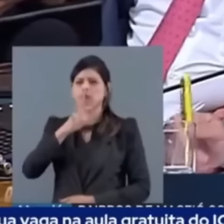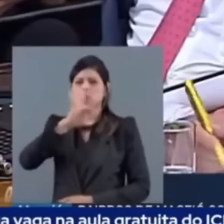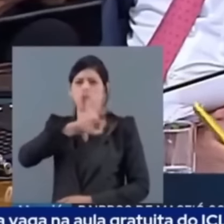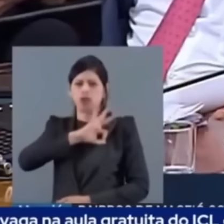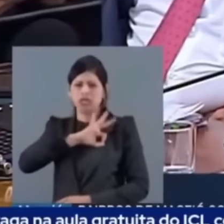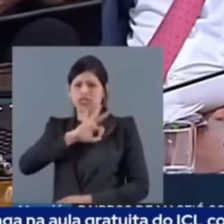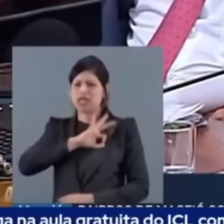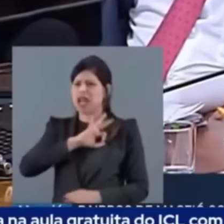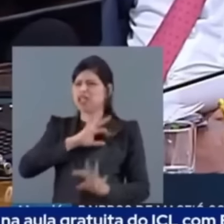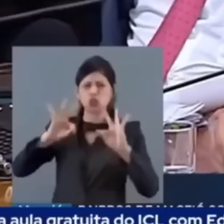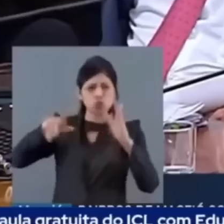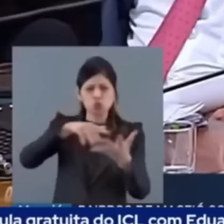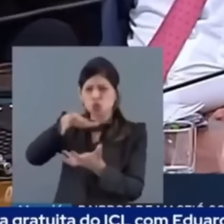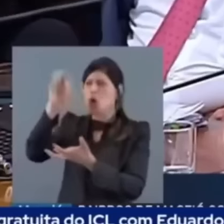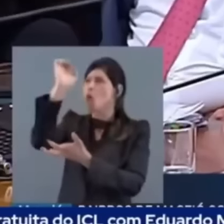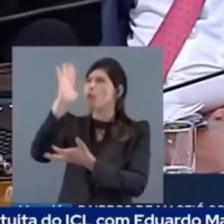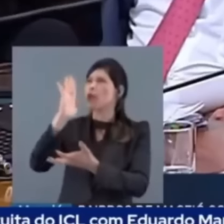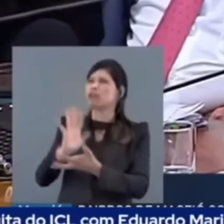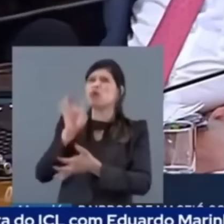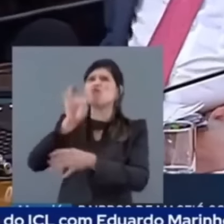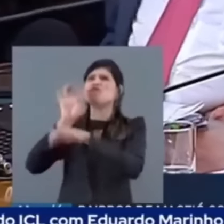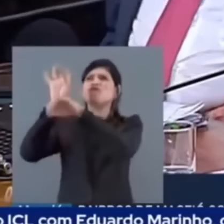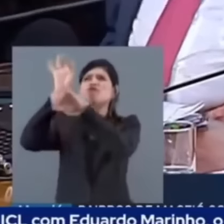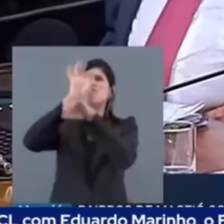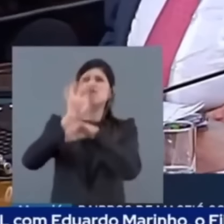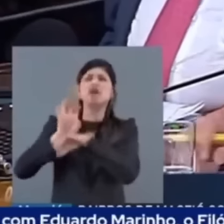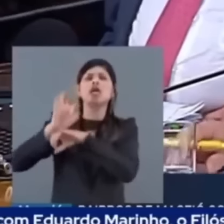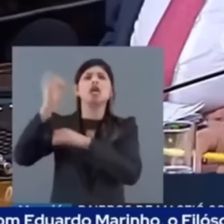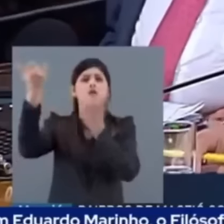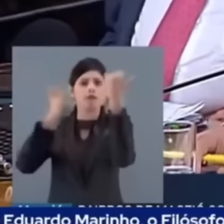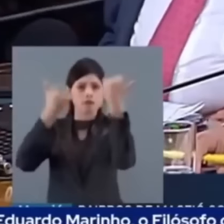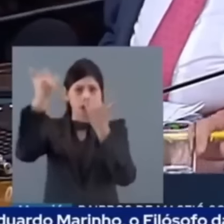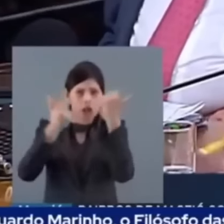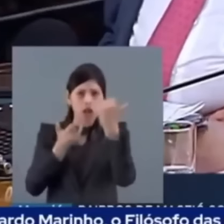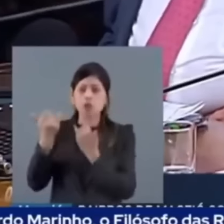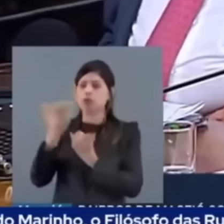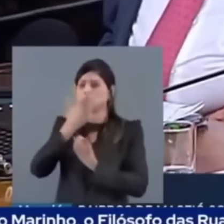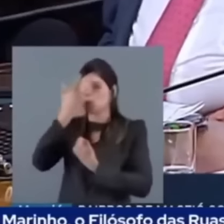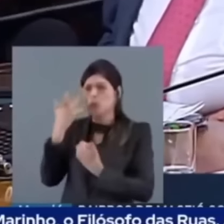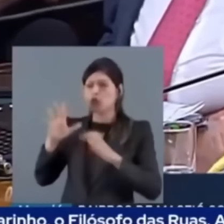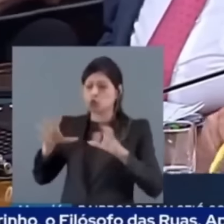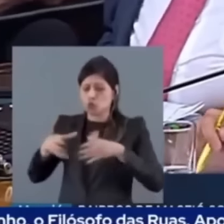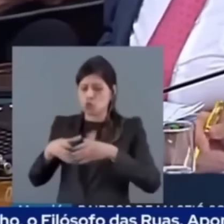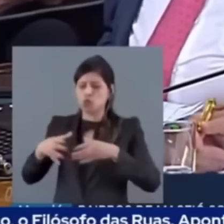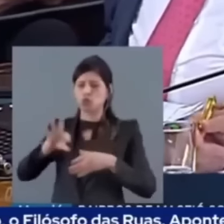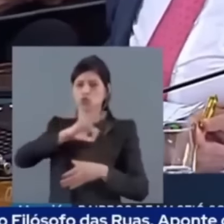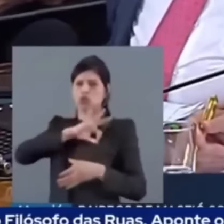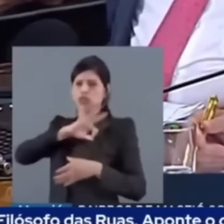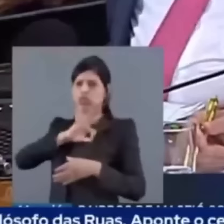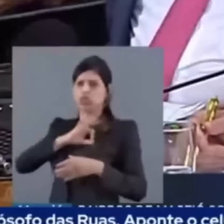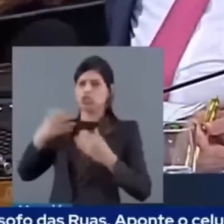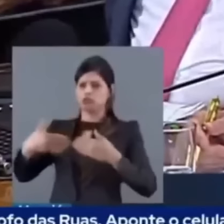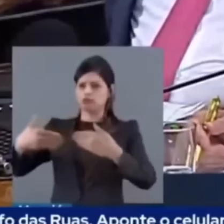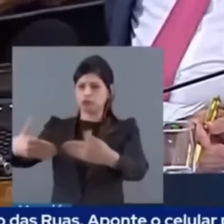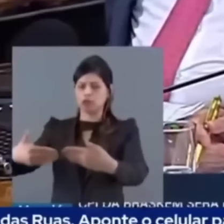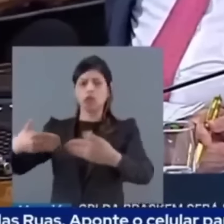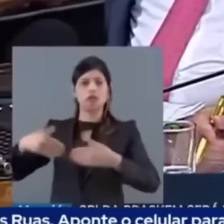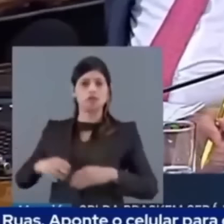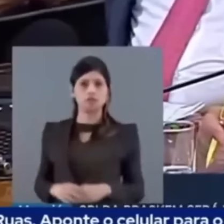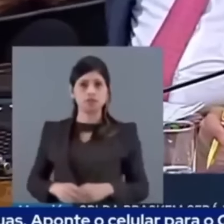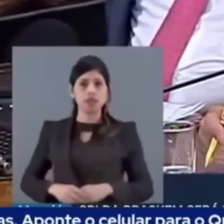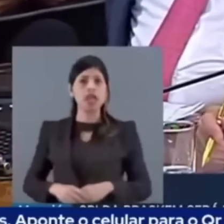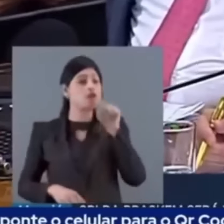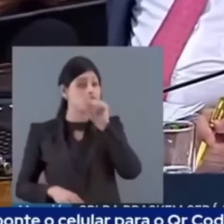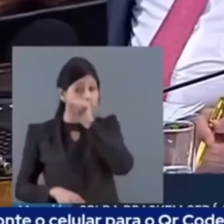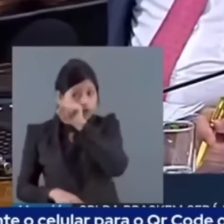Chegaram até mim De policiais Que estavam No Ministério da Justiça Bom Foi indicado pelo PT Para o STF Porque o PT